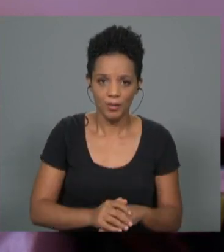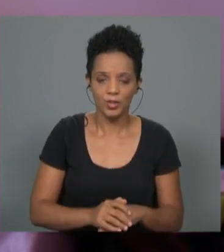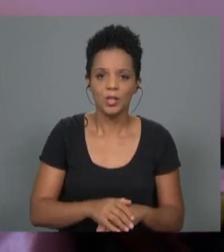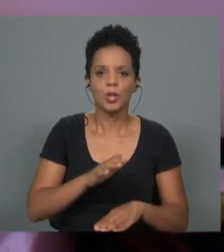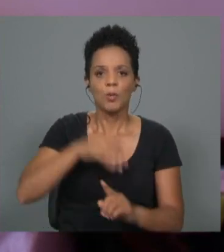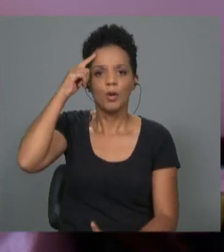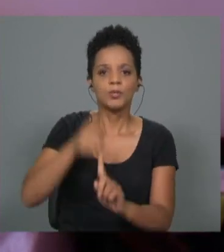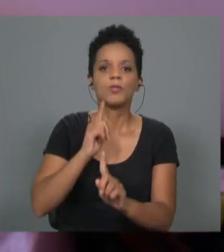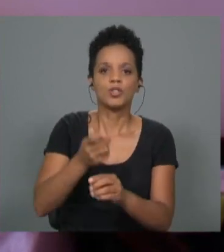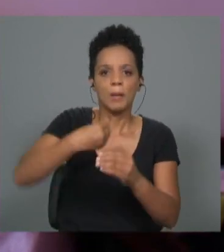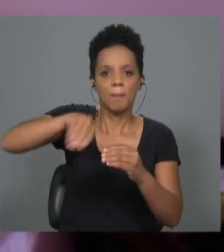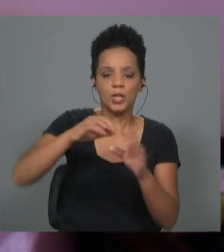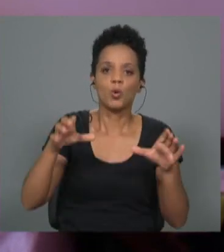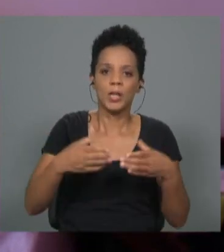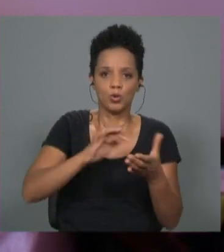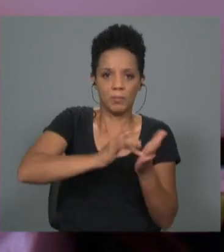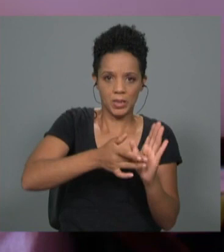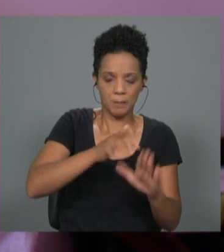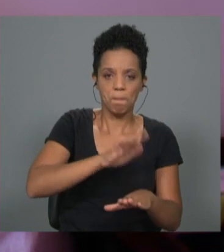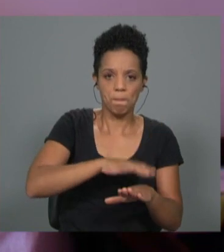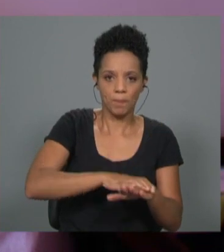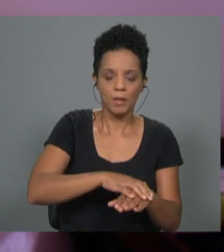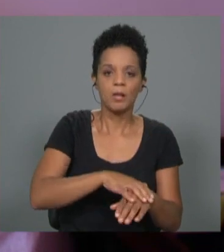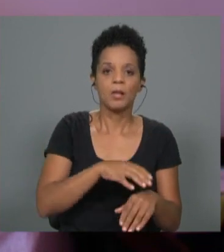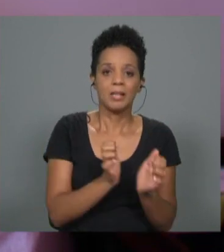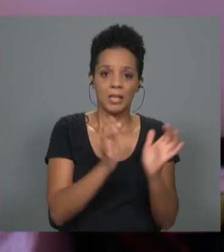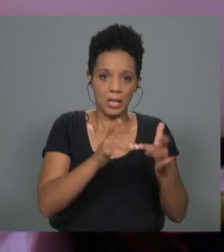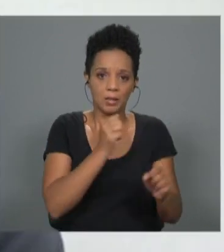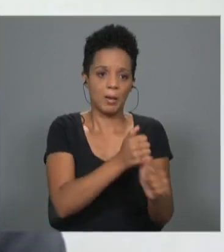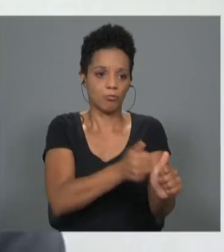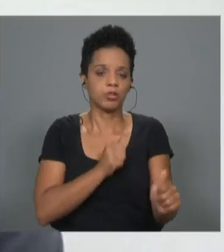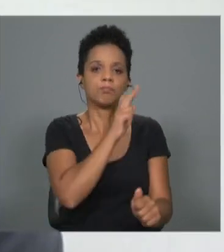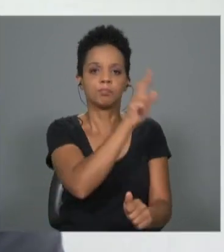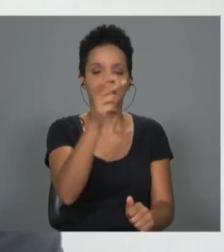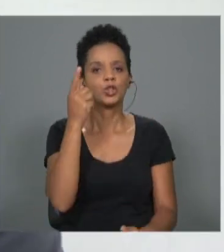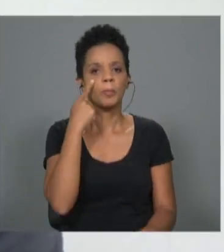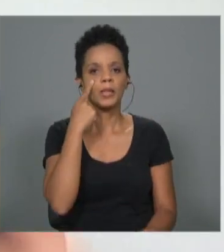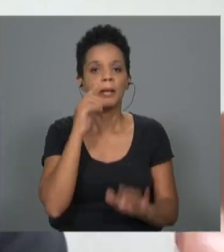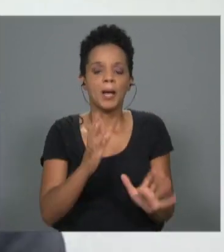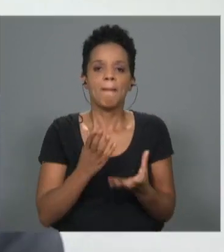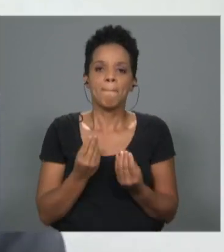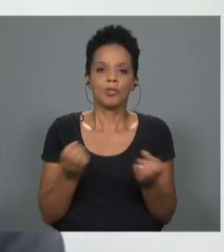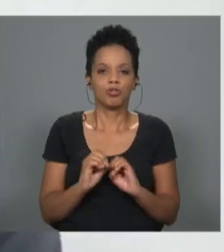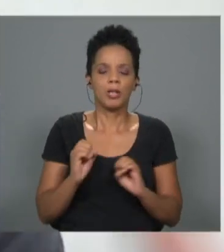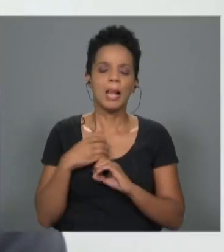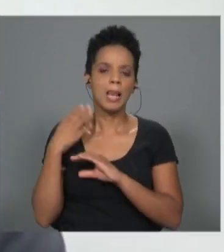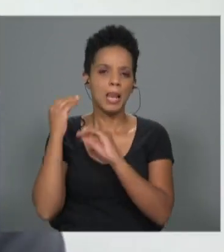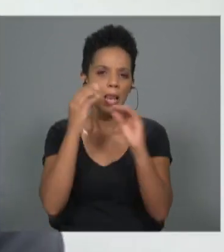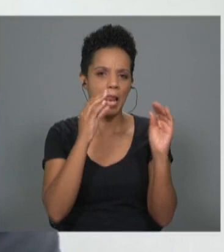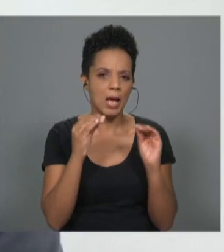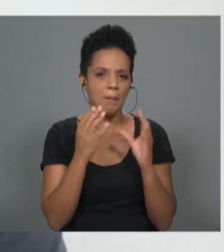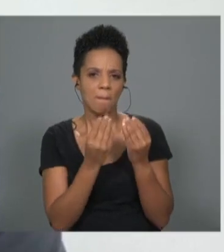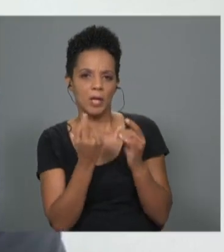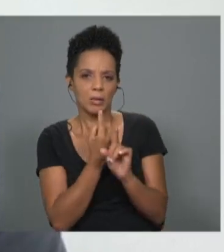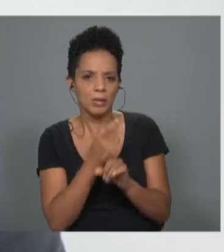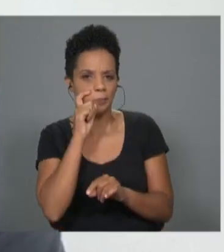objetivo, claro, de ter mais comunidades no Brasil para que os nómatas possam experienciar este país sem o medo, existe muita conversa sobre segurança, sem o medo, etc.